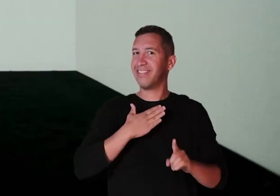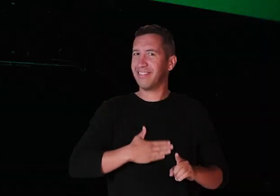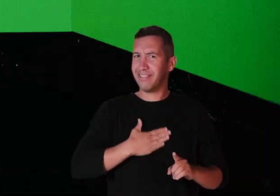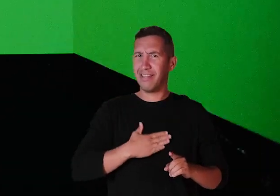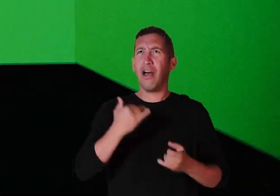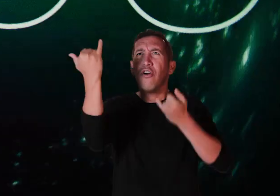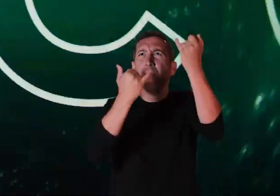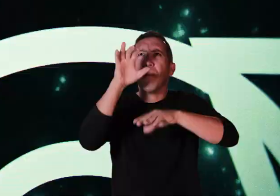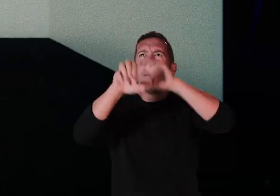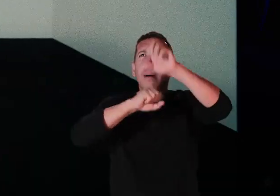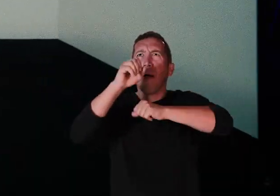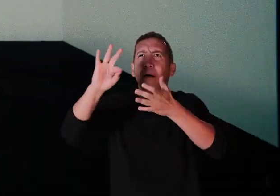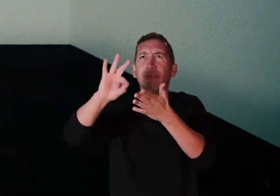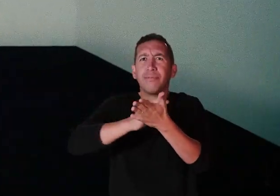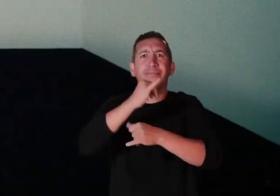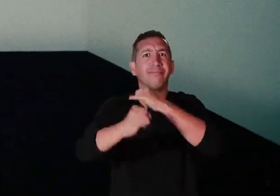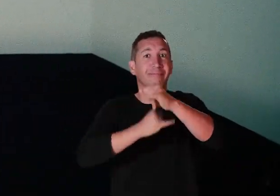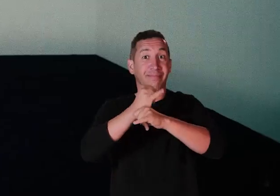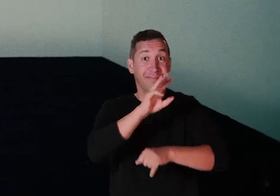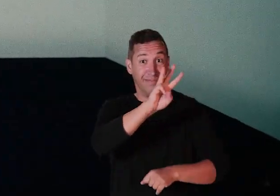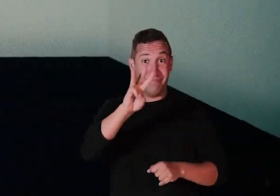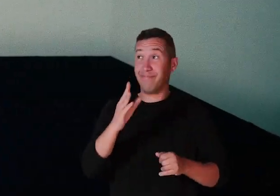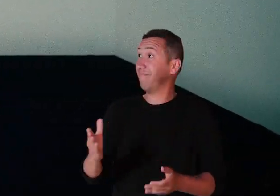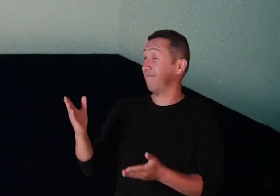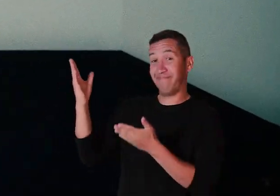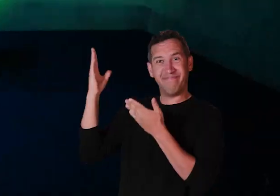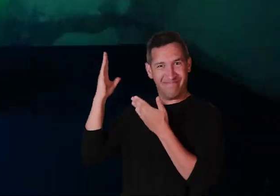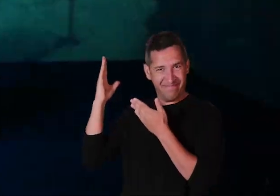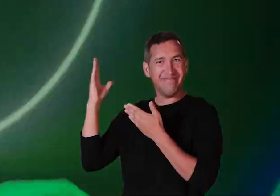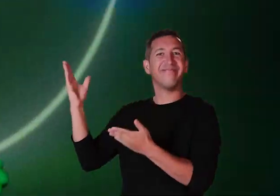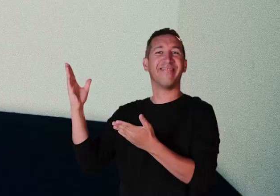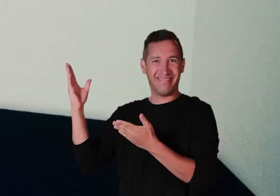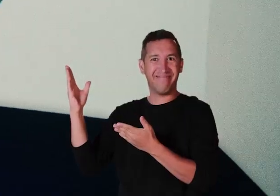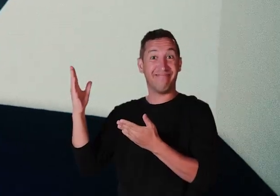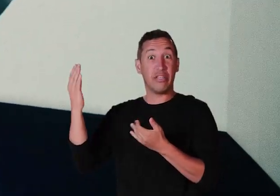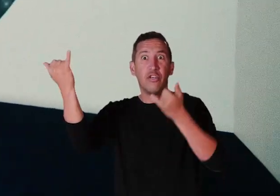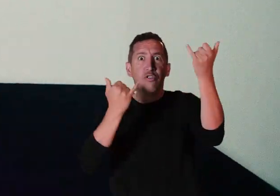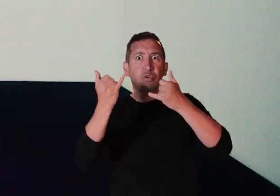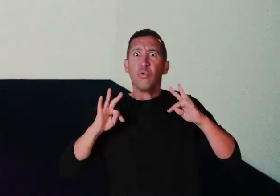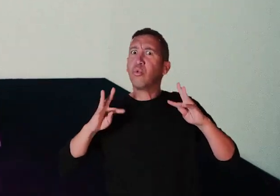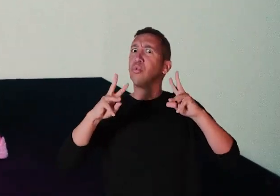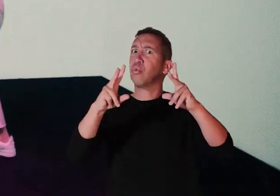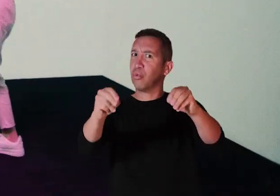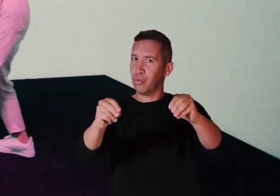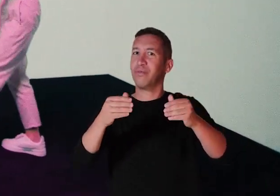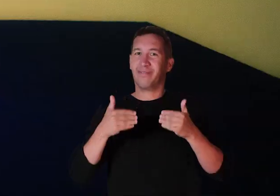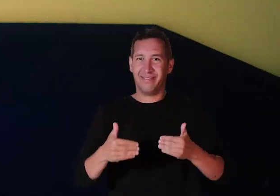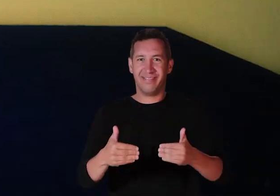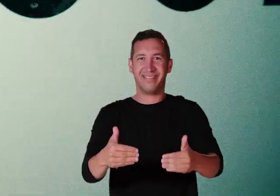Informe-se e inscreva-se em acessounico.mec.gov.br. Lá tem todas as informações.